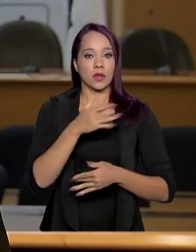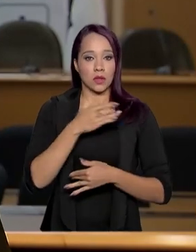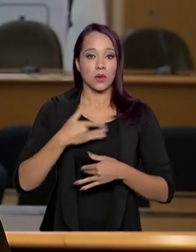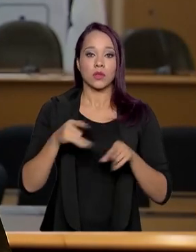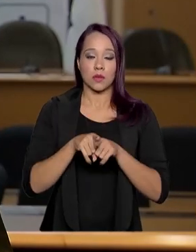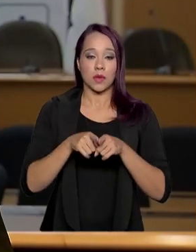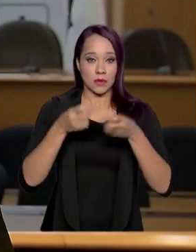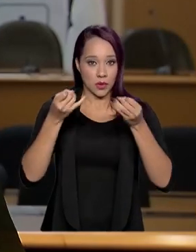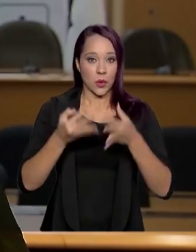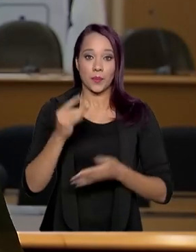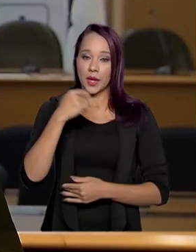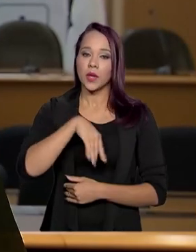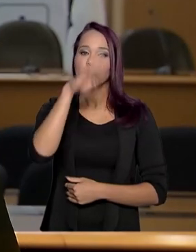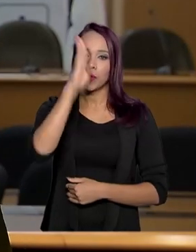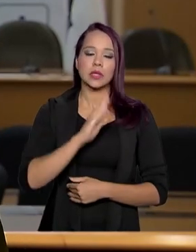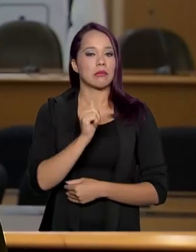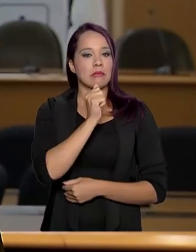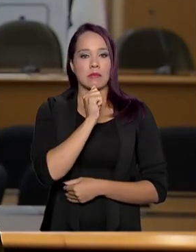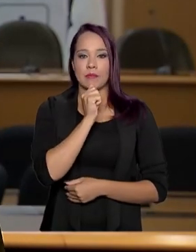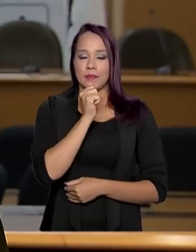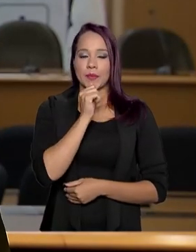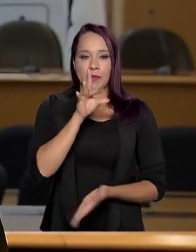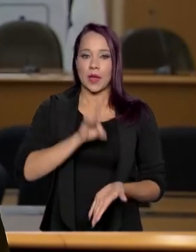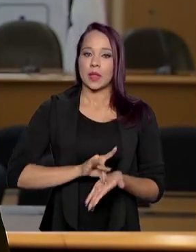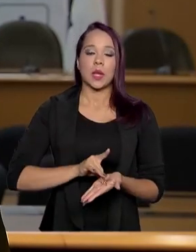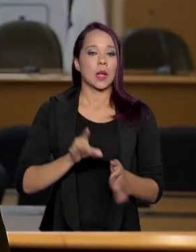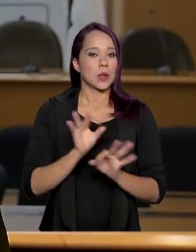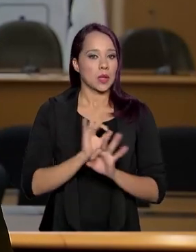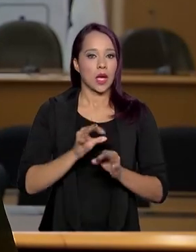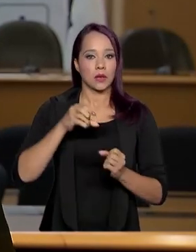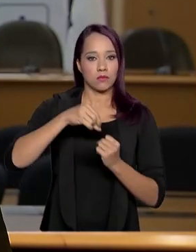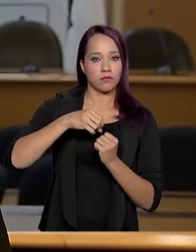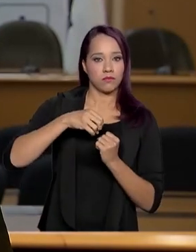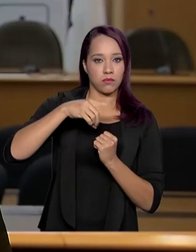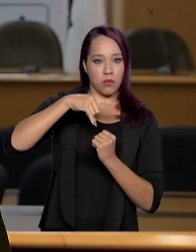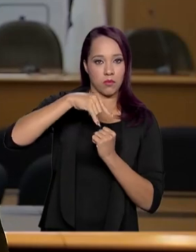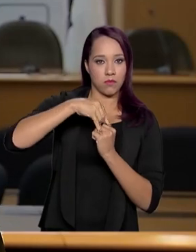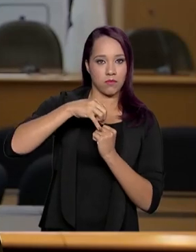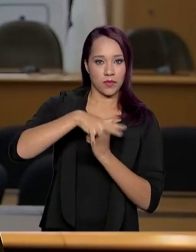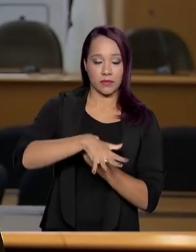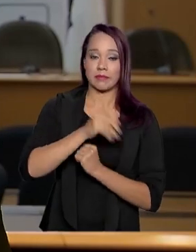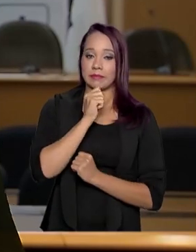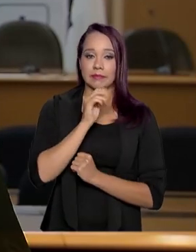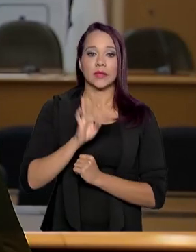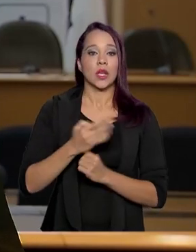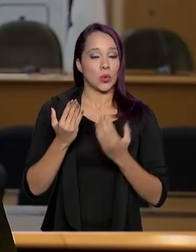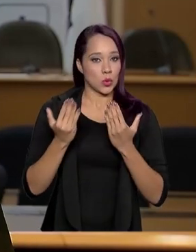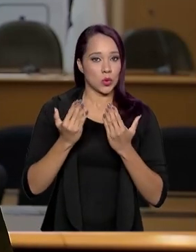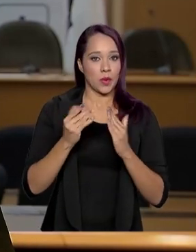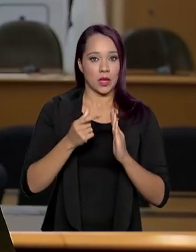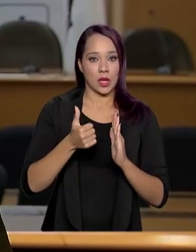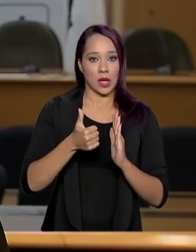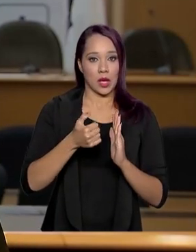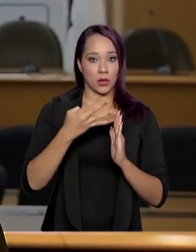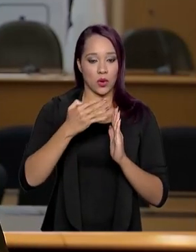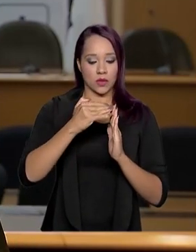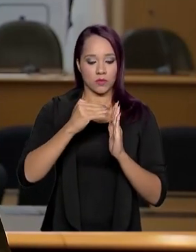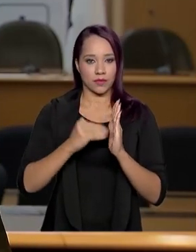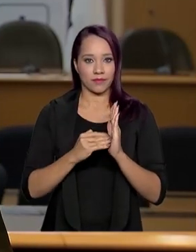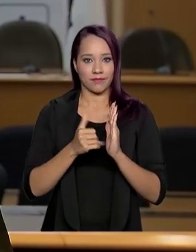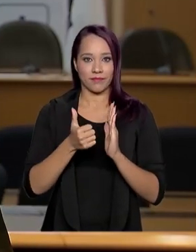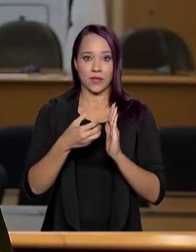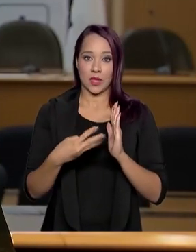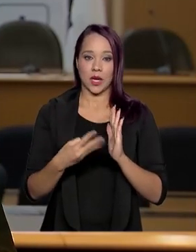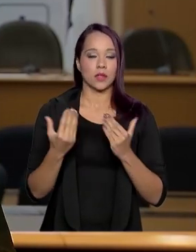Brasil. Felizmente, aqui não há nenhuma confirmação do coronavírus. E o número de casos suspeitos caiu de 14 para 13